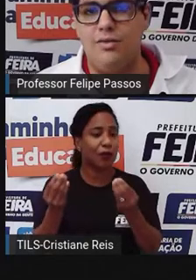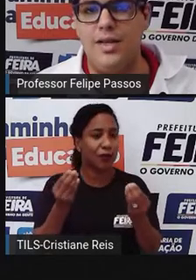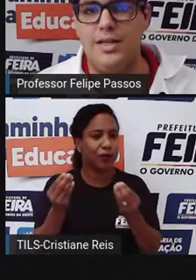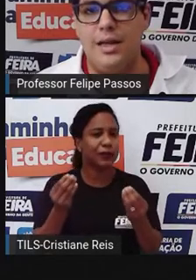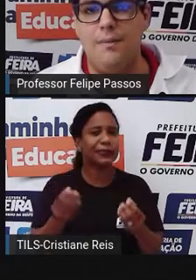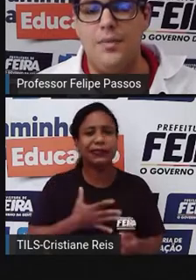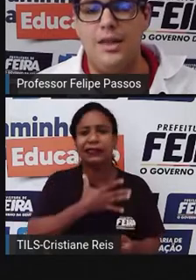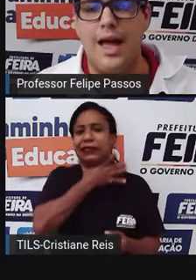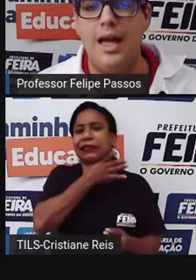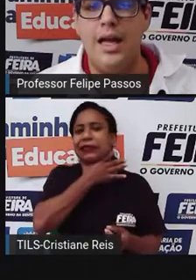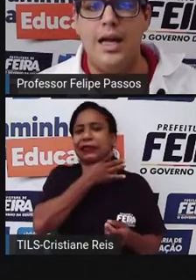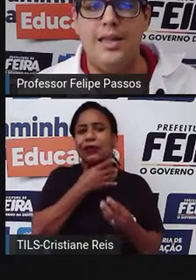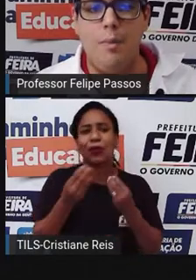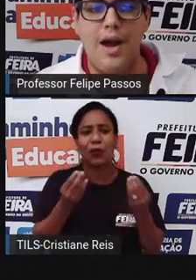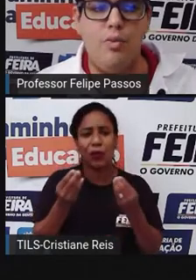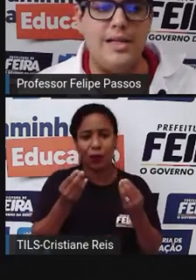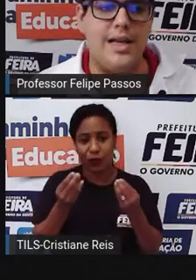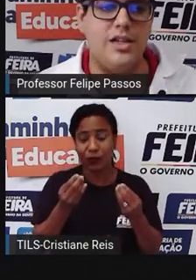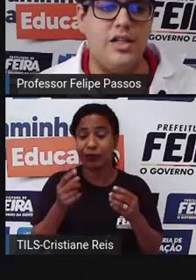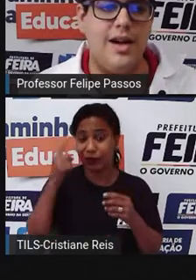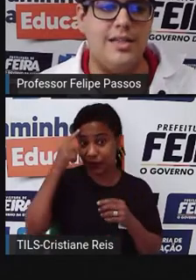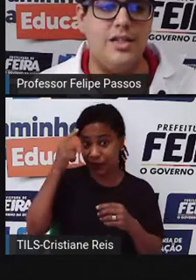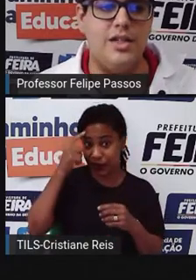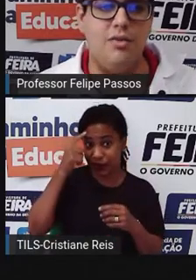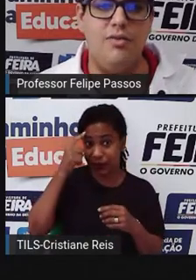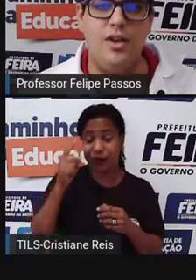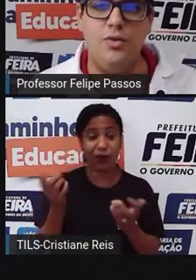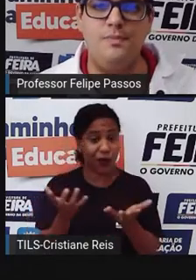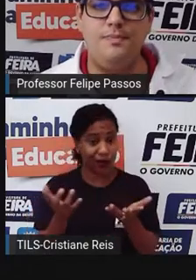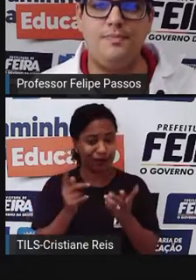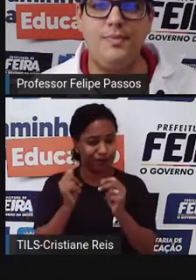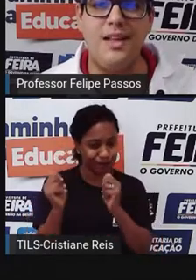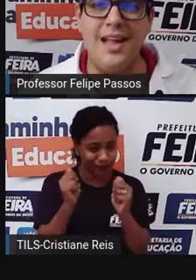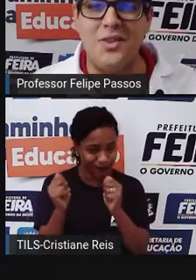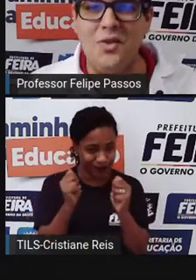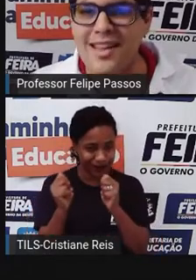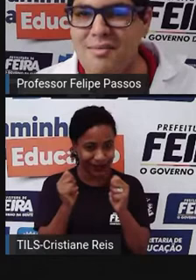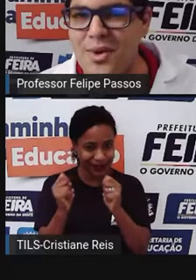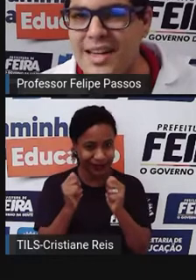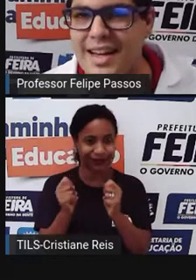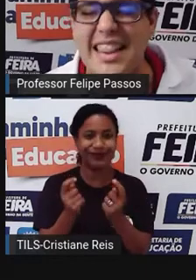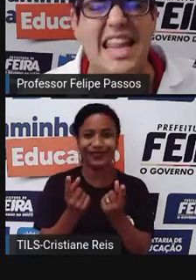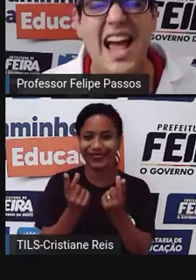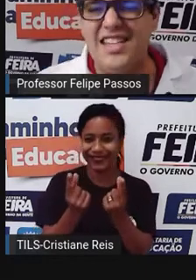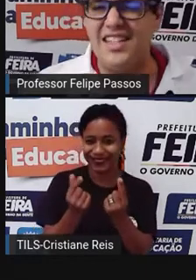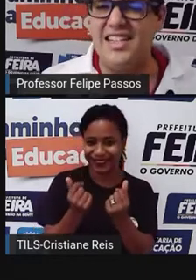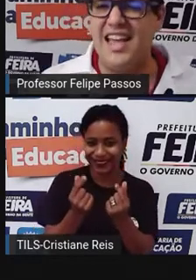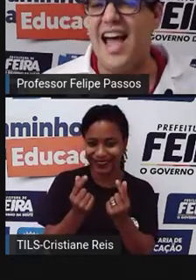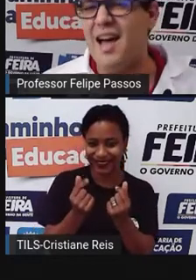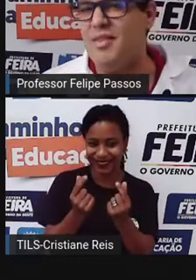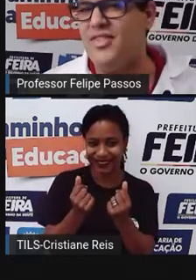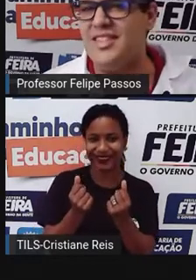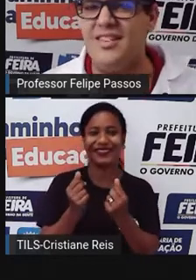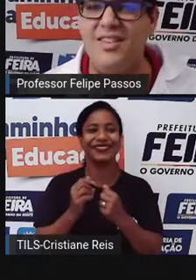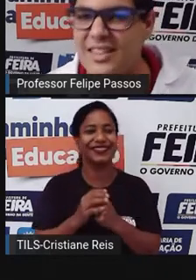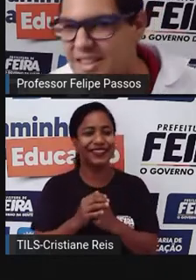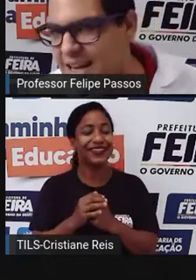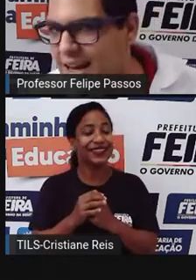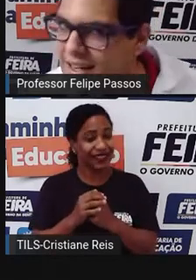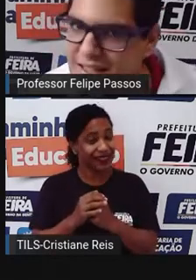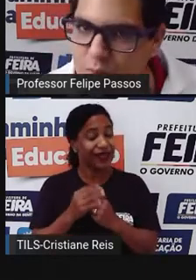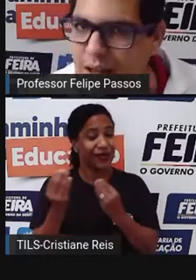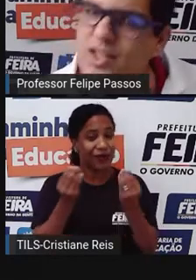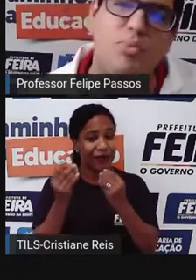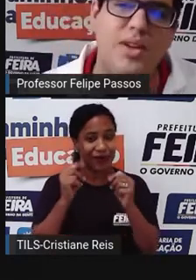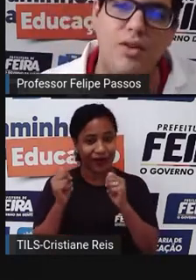em educação financeira, tá? Então, para começar, a gente vai assistir a um vídeo da turma da Mônica. Nem adianta dizer, ah, professor, a gente